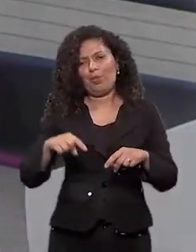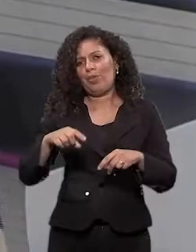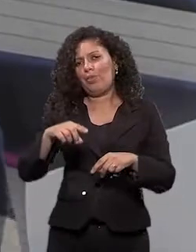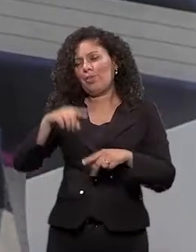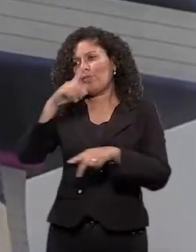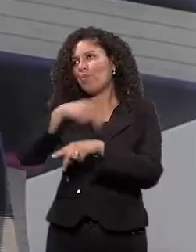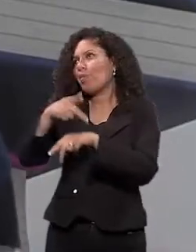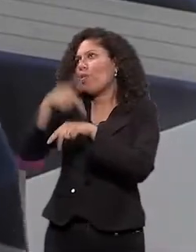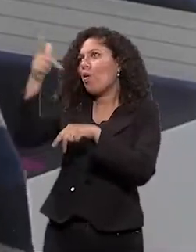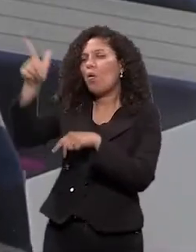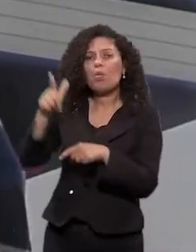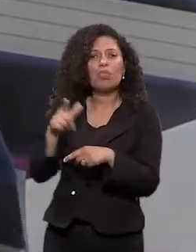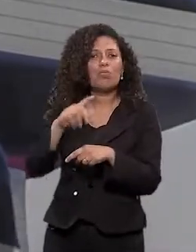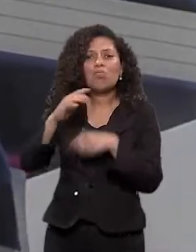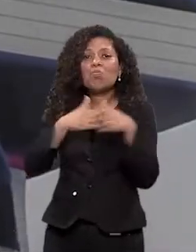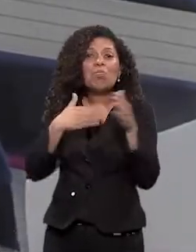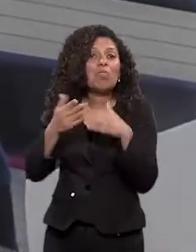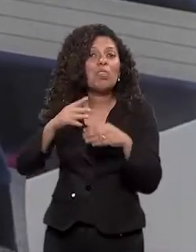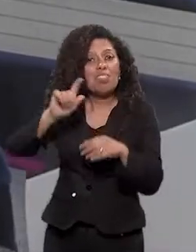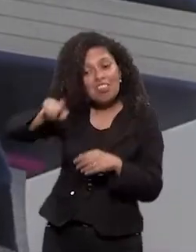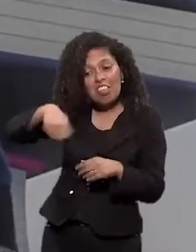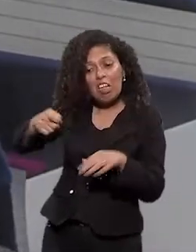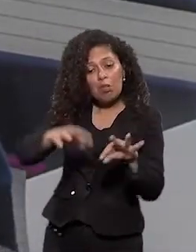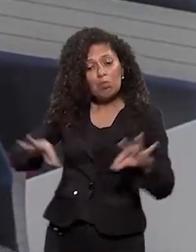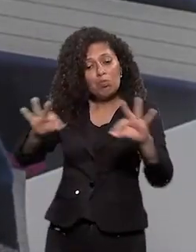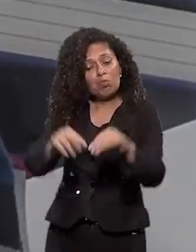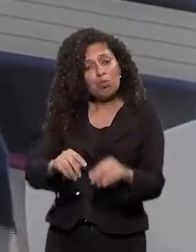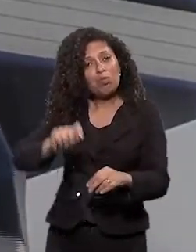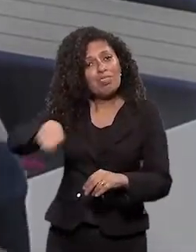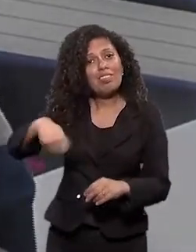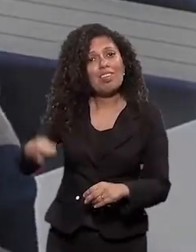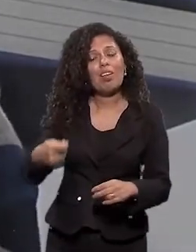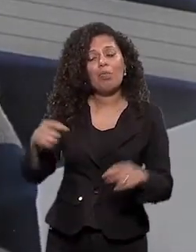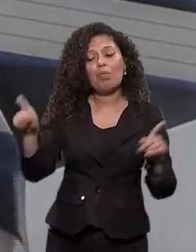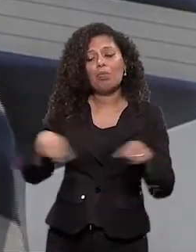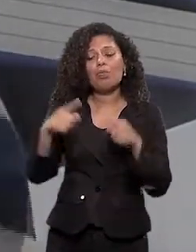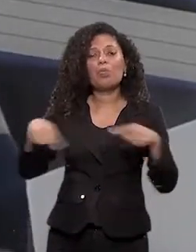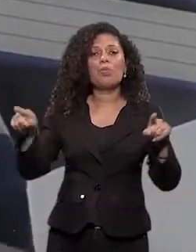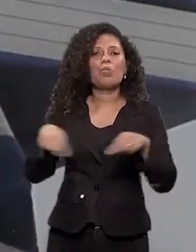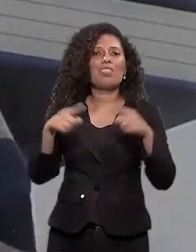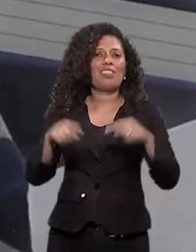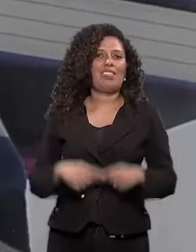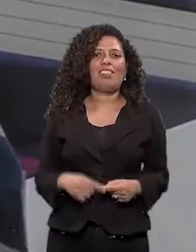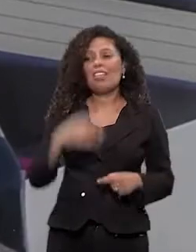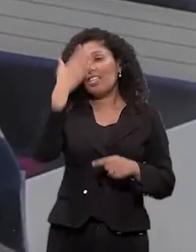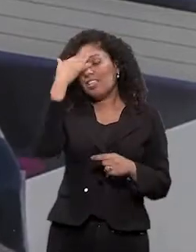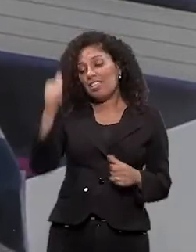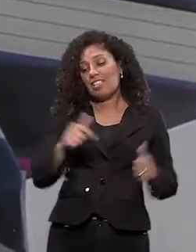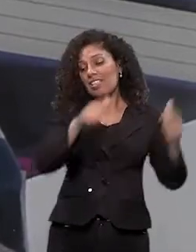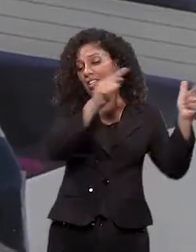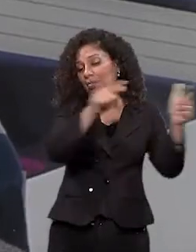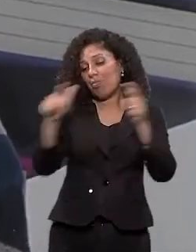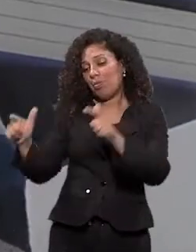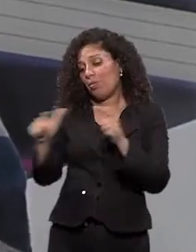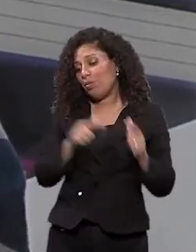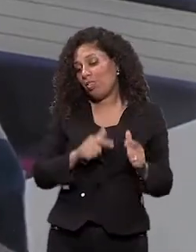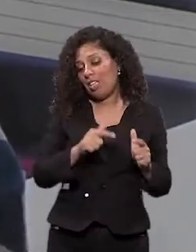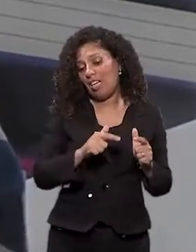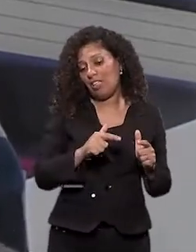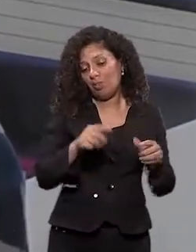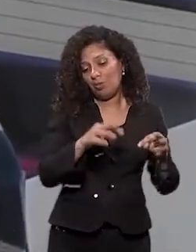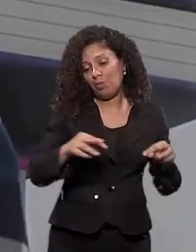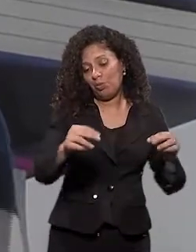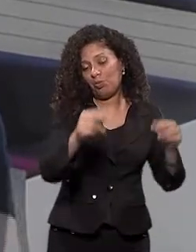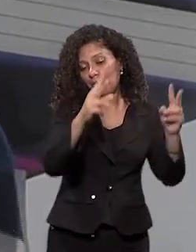China, é tudo música. É uma linguagem universal. Então, o que ele sabe ali, ele sabe em qualquer lugar. É um conhecimento que vale pra todo